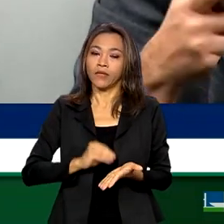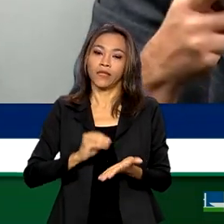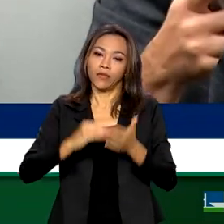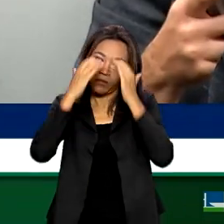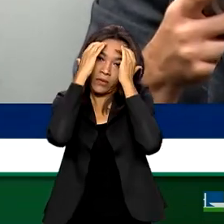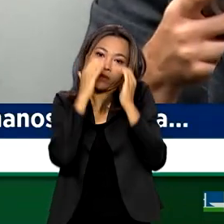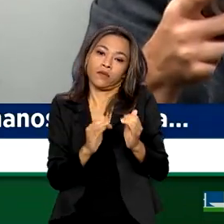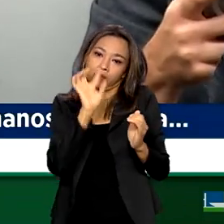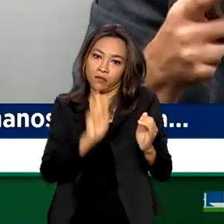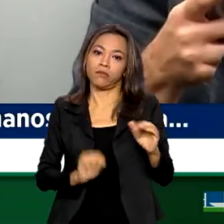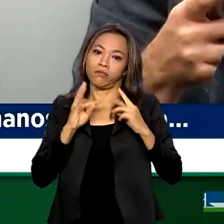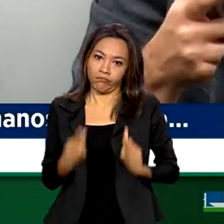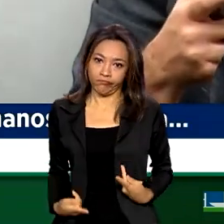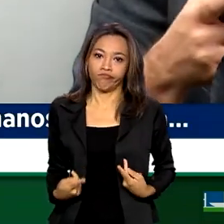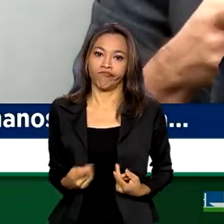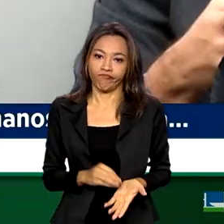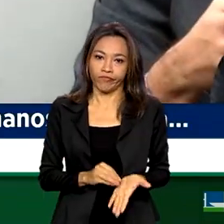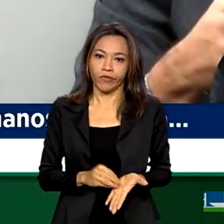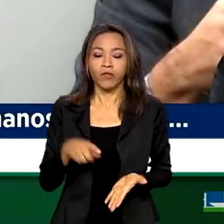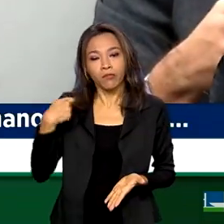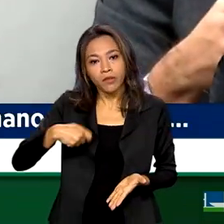Então, nesse sentido, nós temos que mudar nossa atuação.